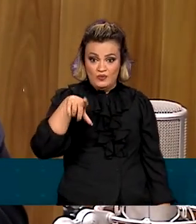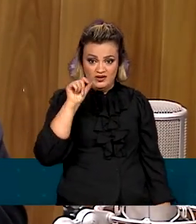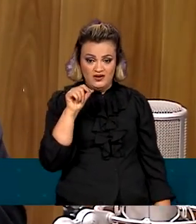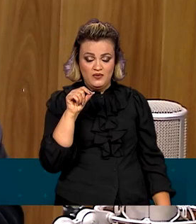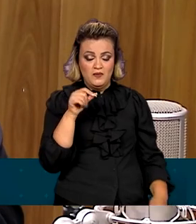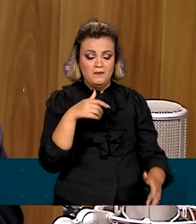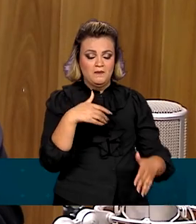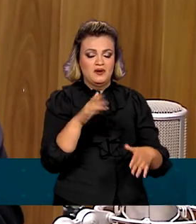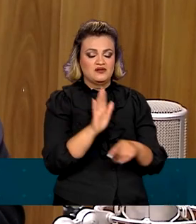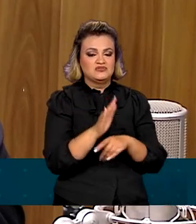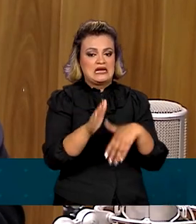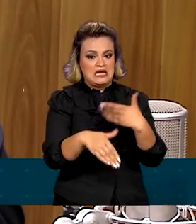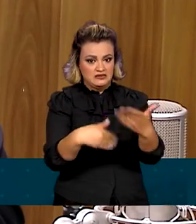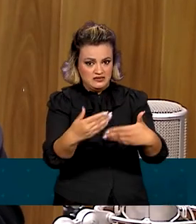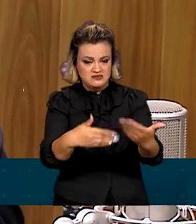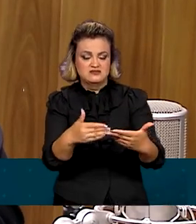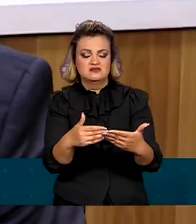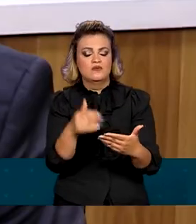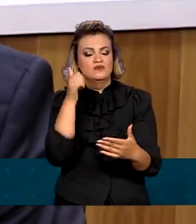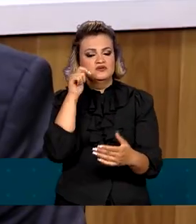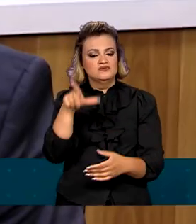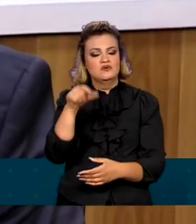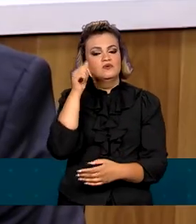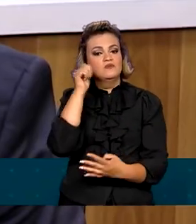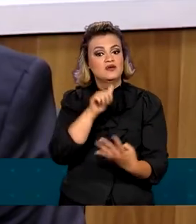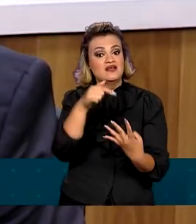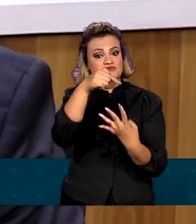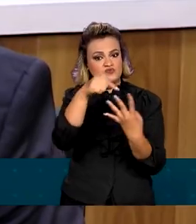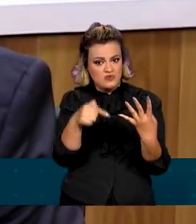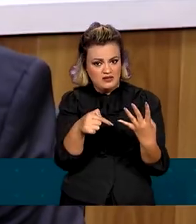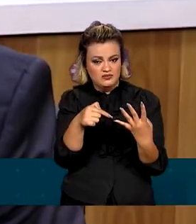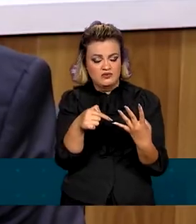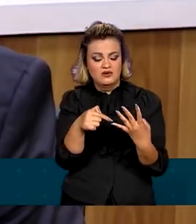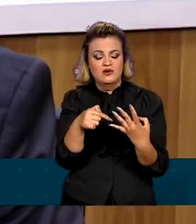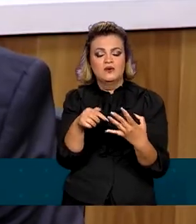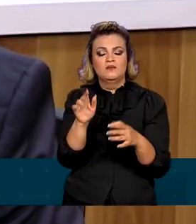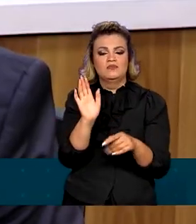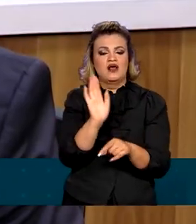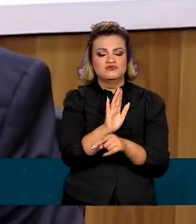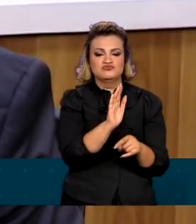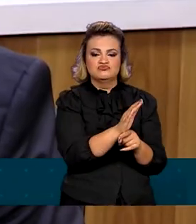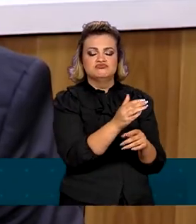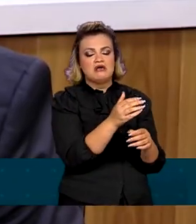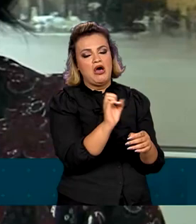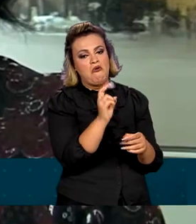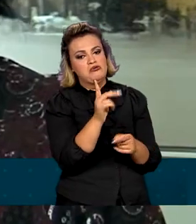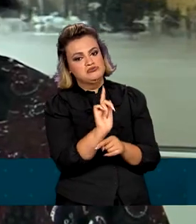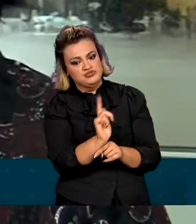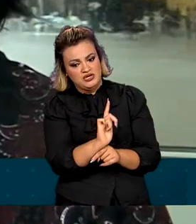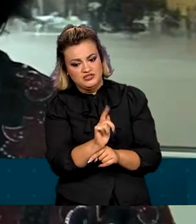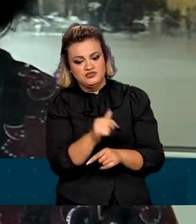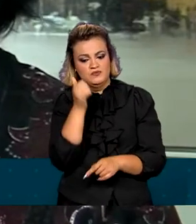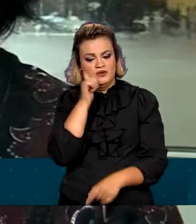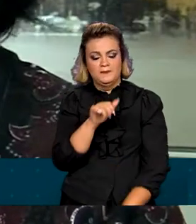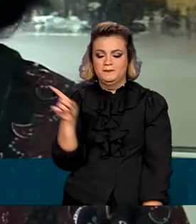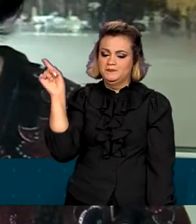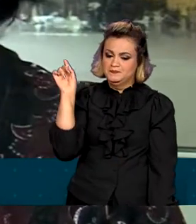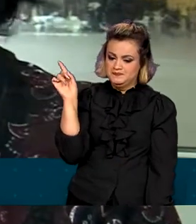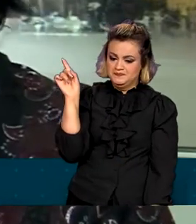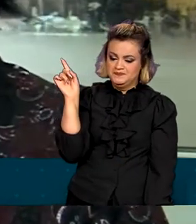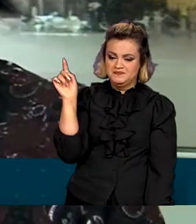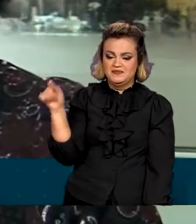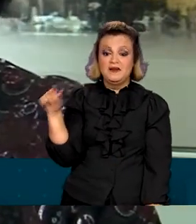transição mais quatro mulheres que vão assumir os cargos de assessoria ou gerências. Rita Freire,